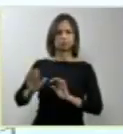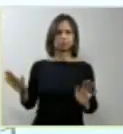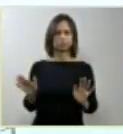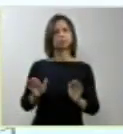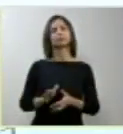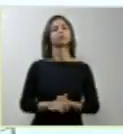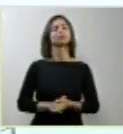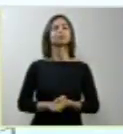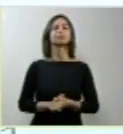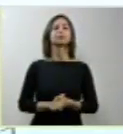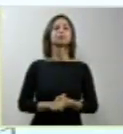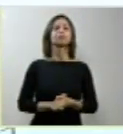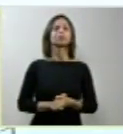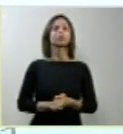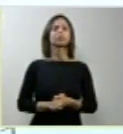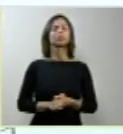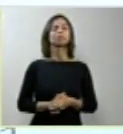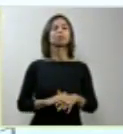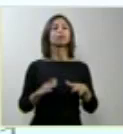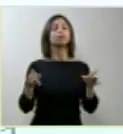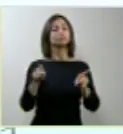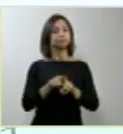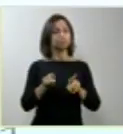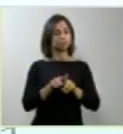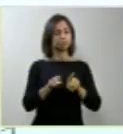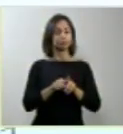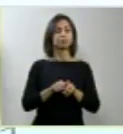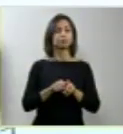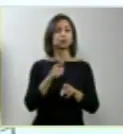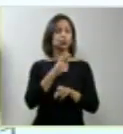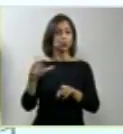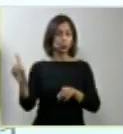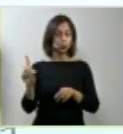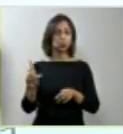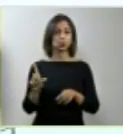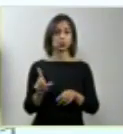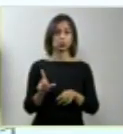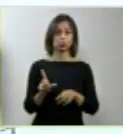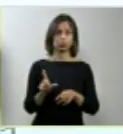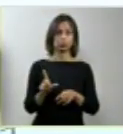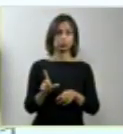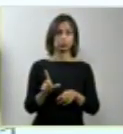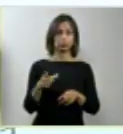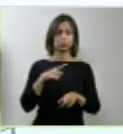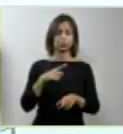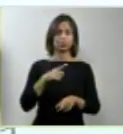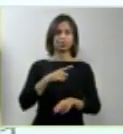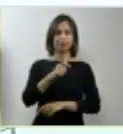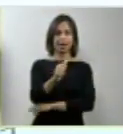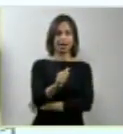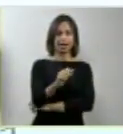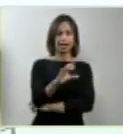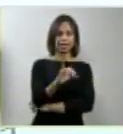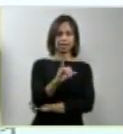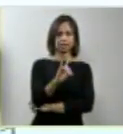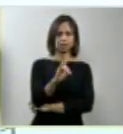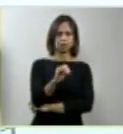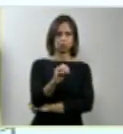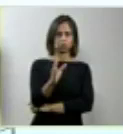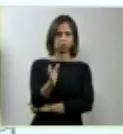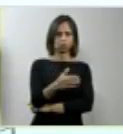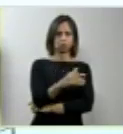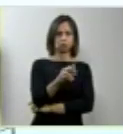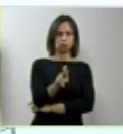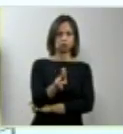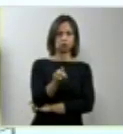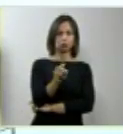Além do mais, a questão do ácido fólico ficou aqui muito bem clareada.